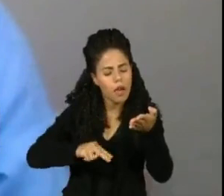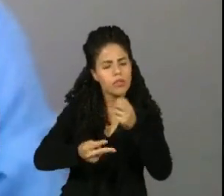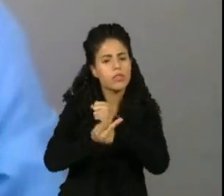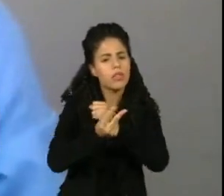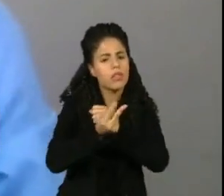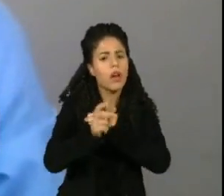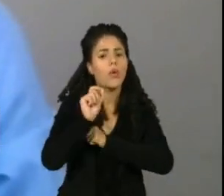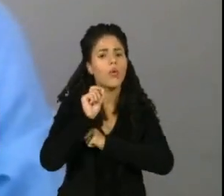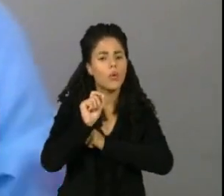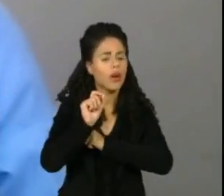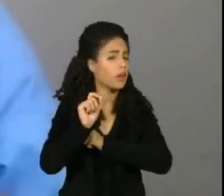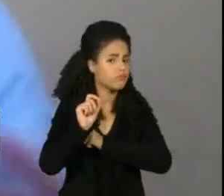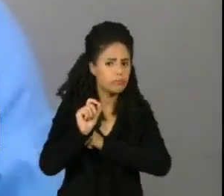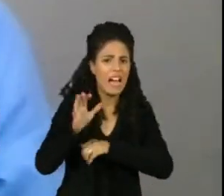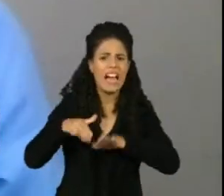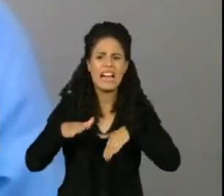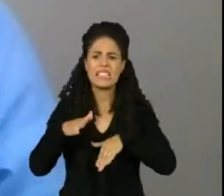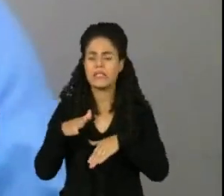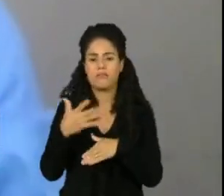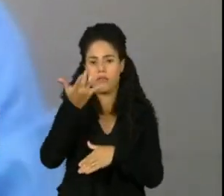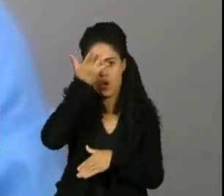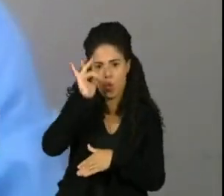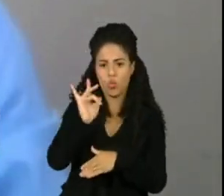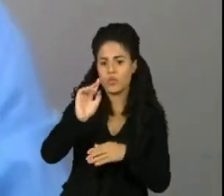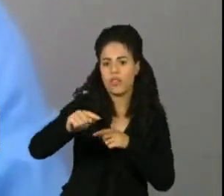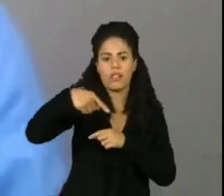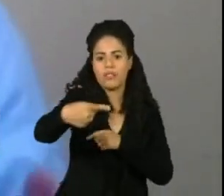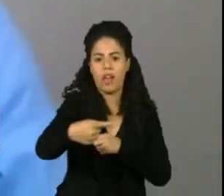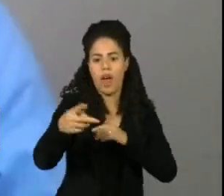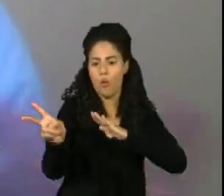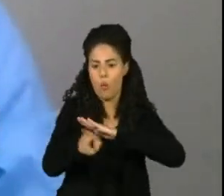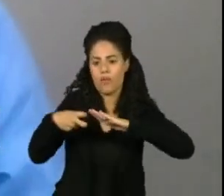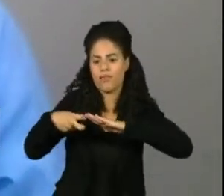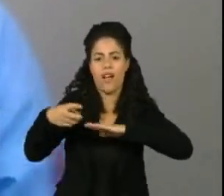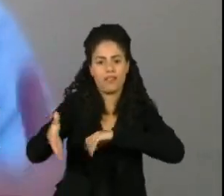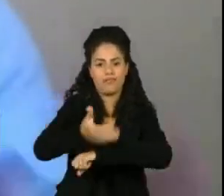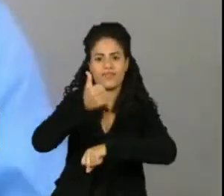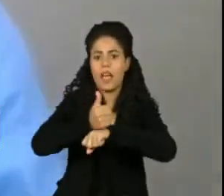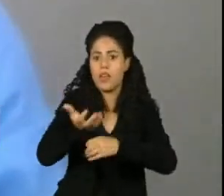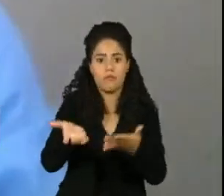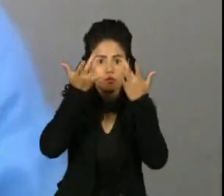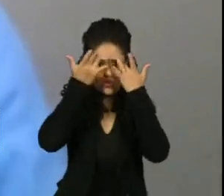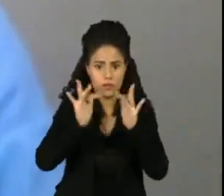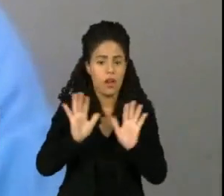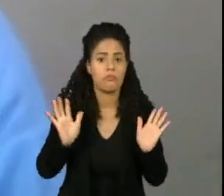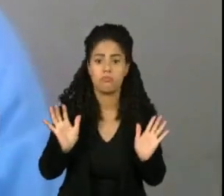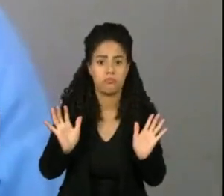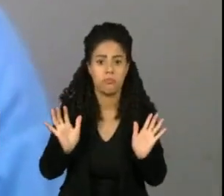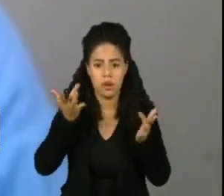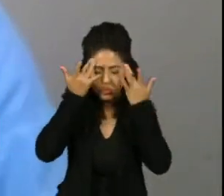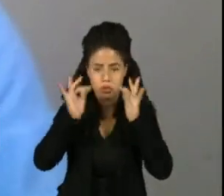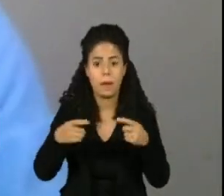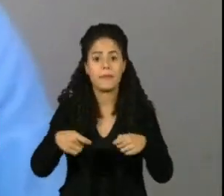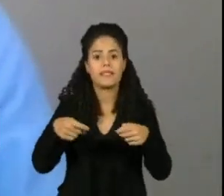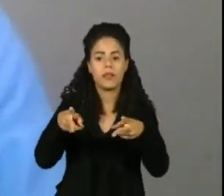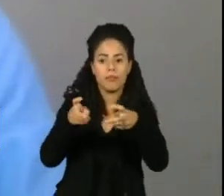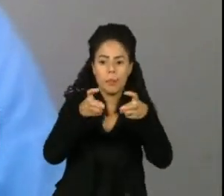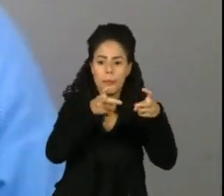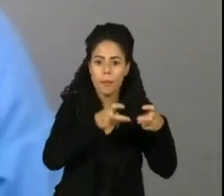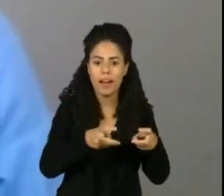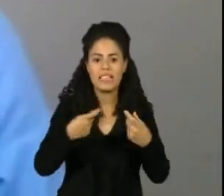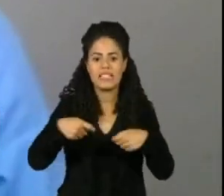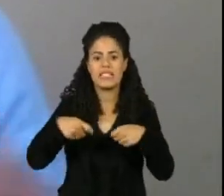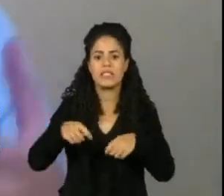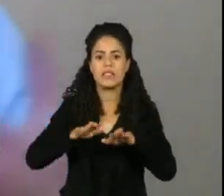Porque é como aquilo que a gente fala, a gente nunca sabe quando o ataque vai acontecer ou quando o fraudador vai querer te fraudar. Então, um dos pontos também que eu dou de